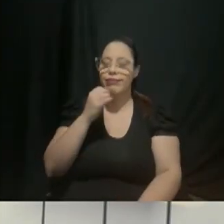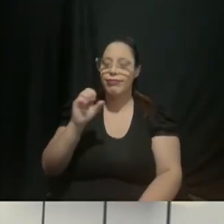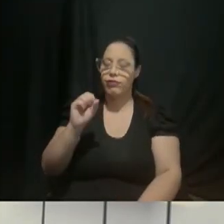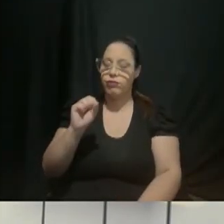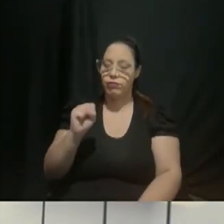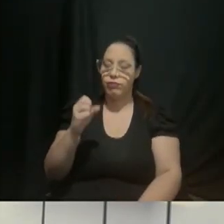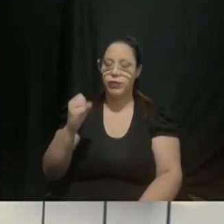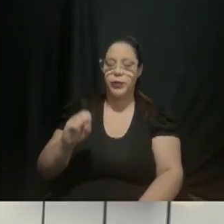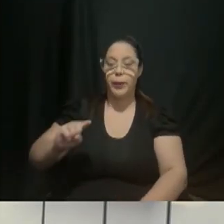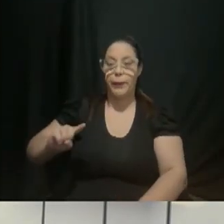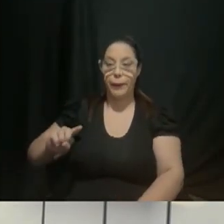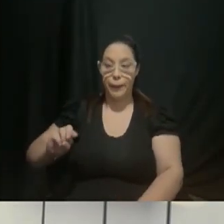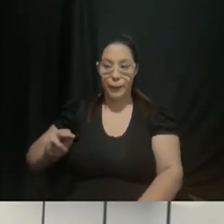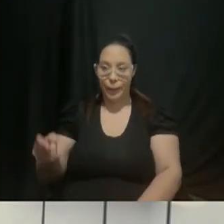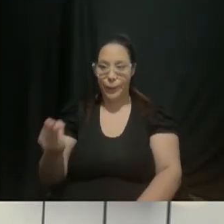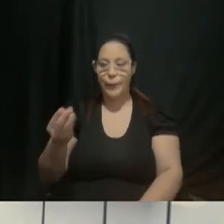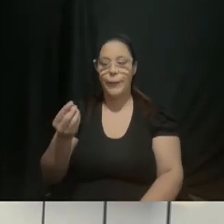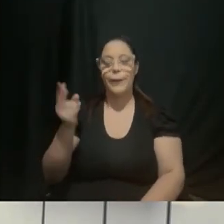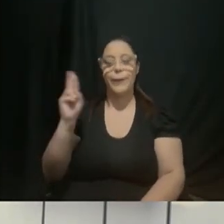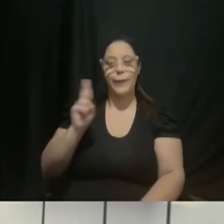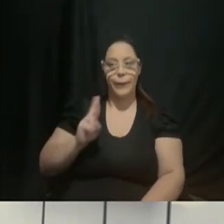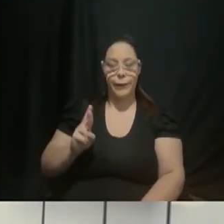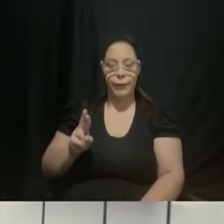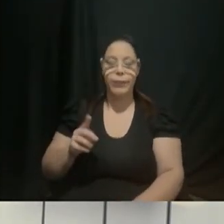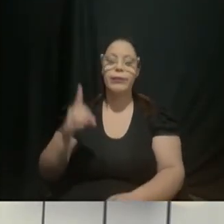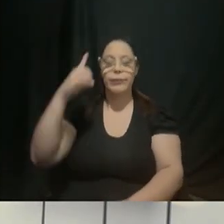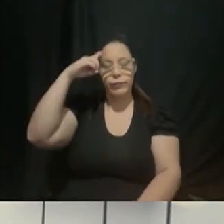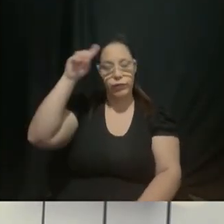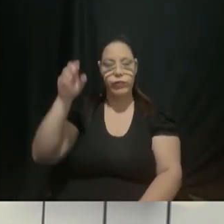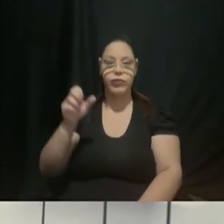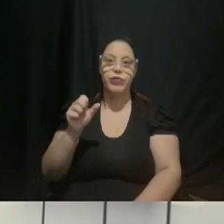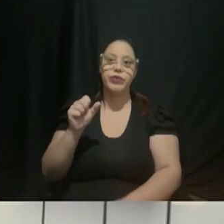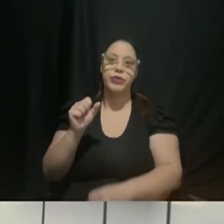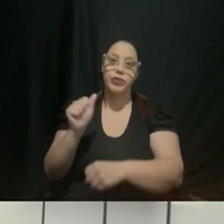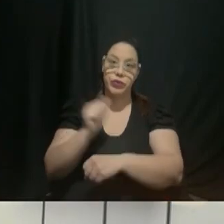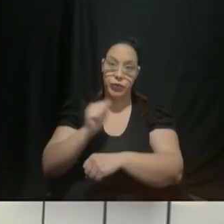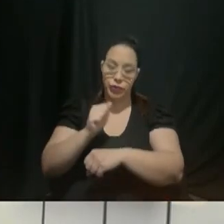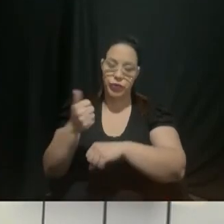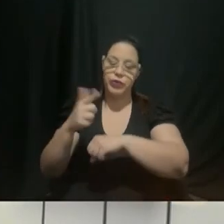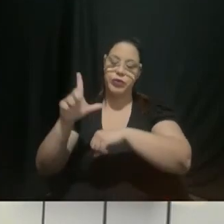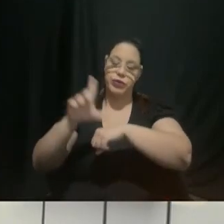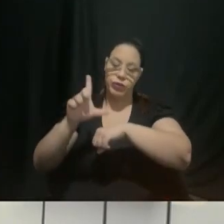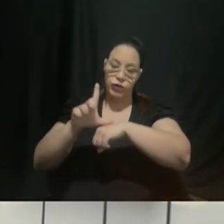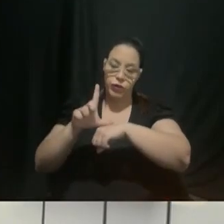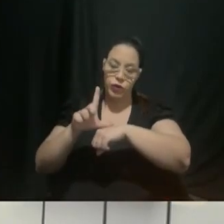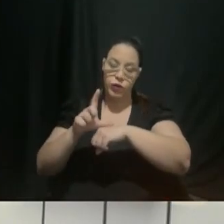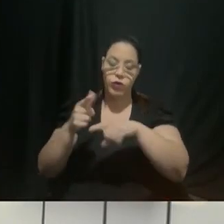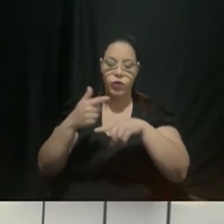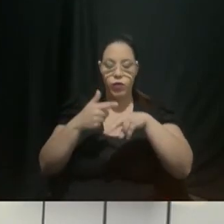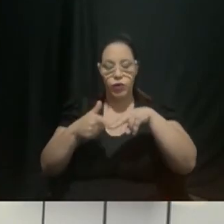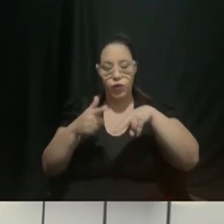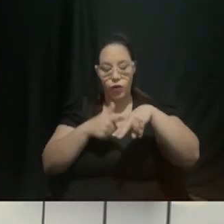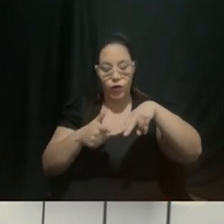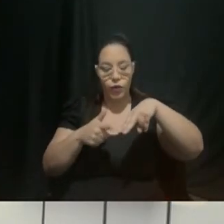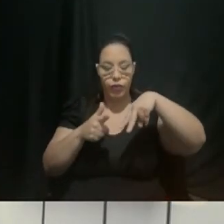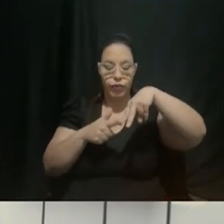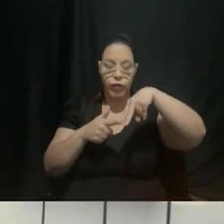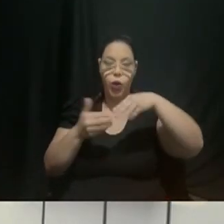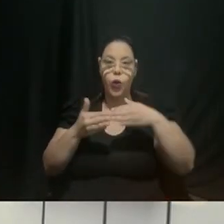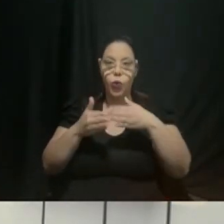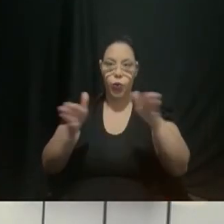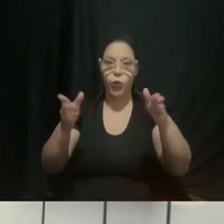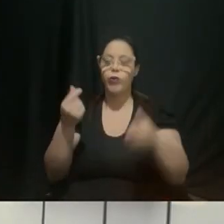Ainda segundo a pesquisa da ASIC as roupas e os calçados lideram a intenção de compra